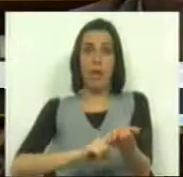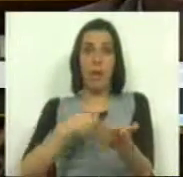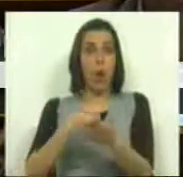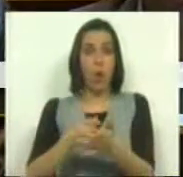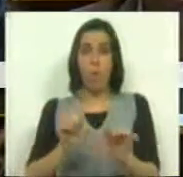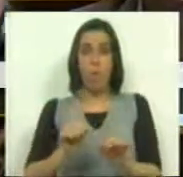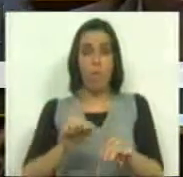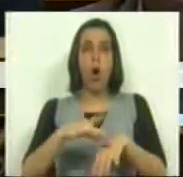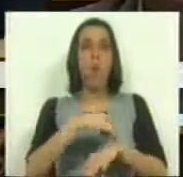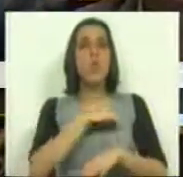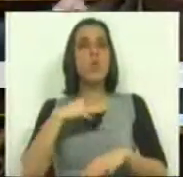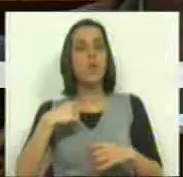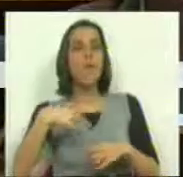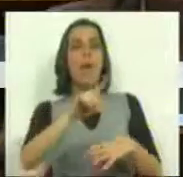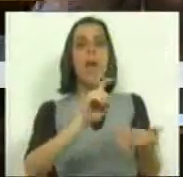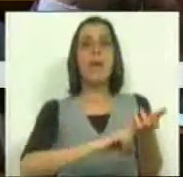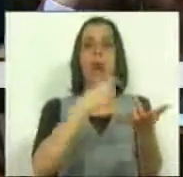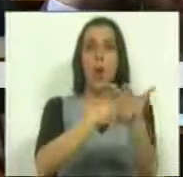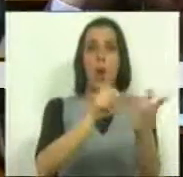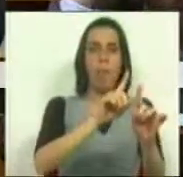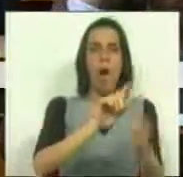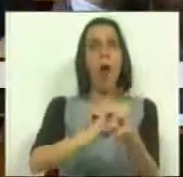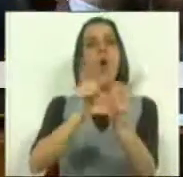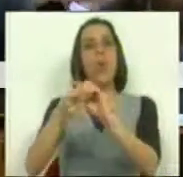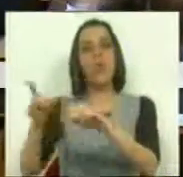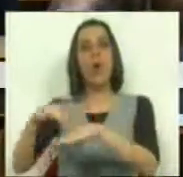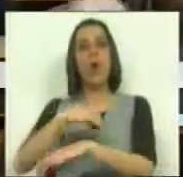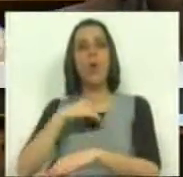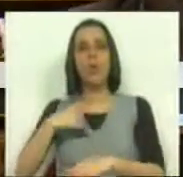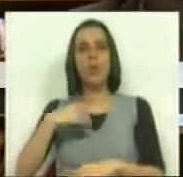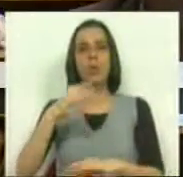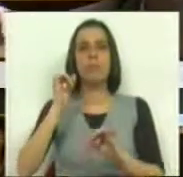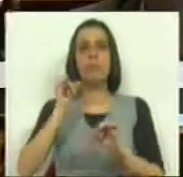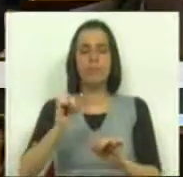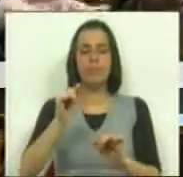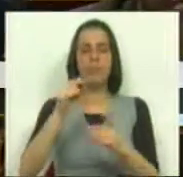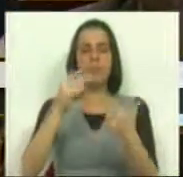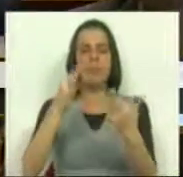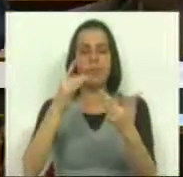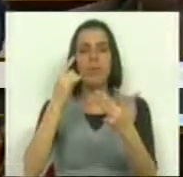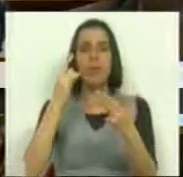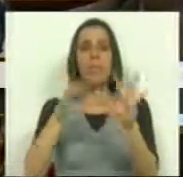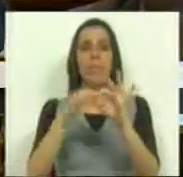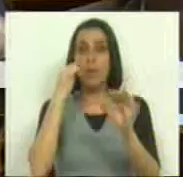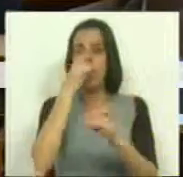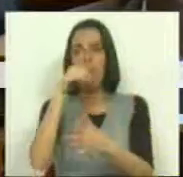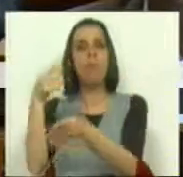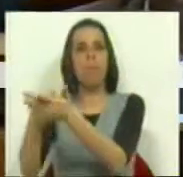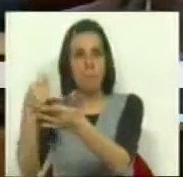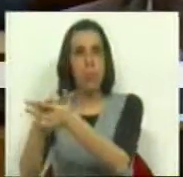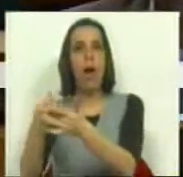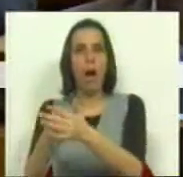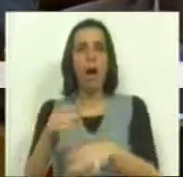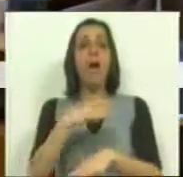isento na consulta de diabetes e paga na consulta de oftalmologia, embora tenha que ir à